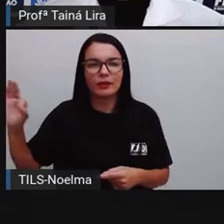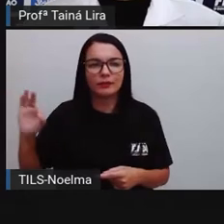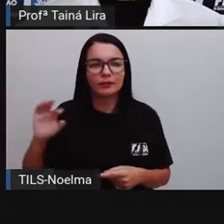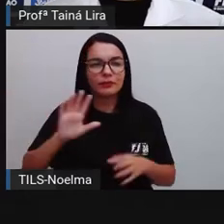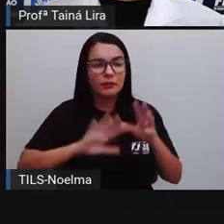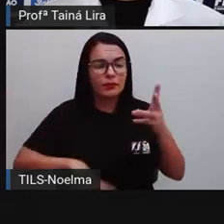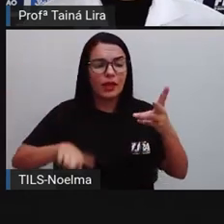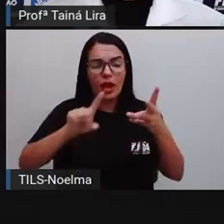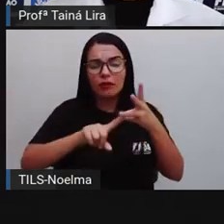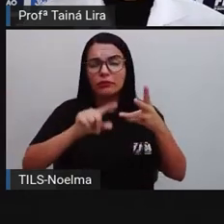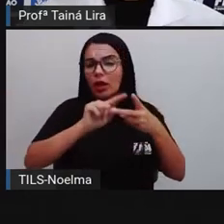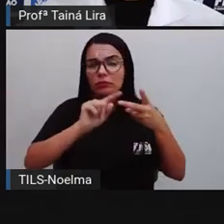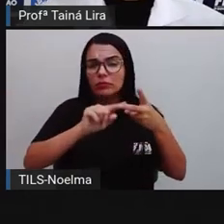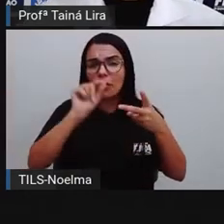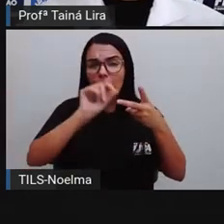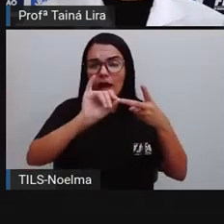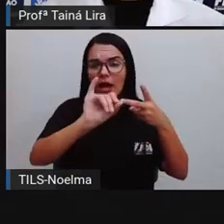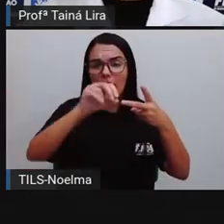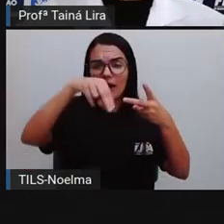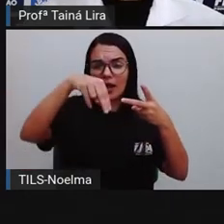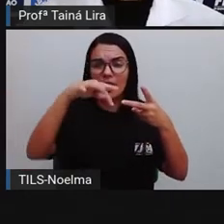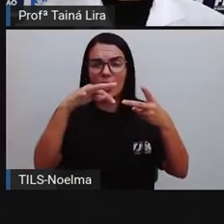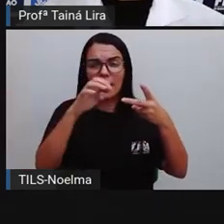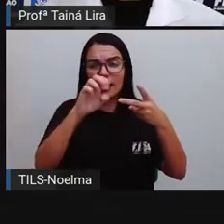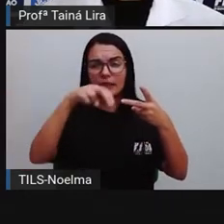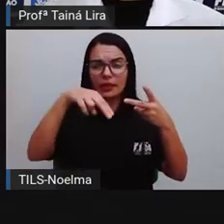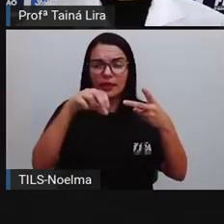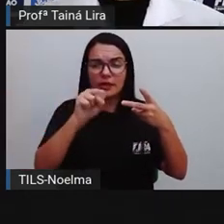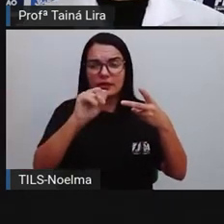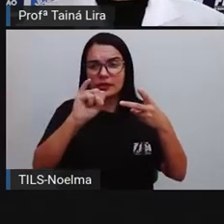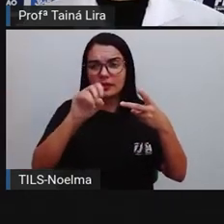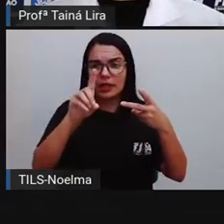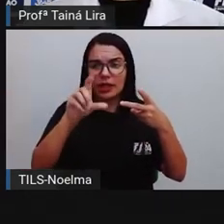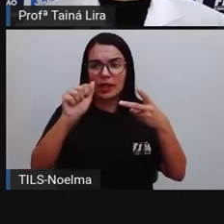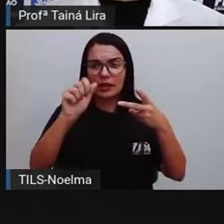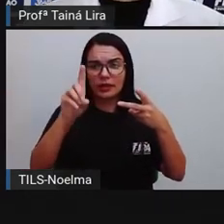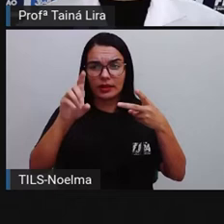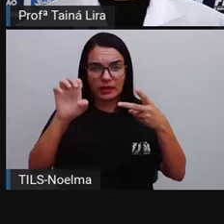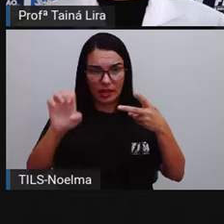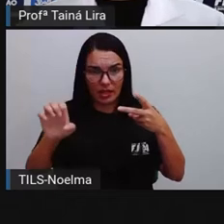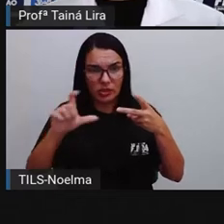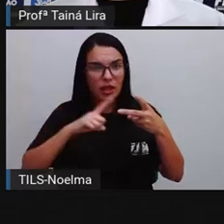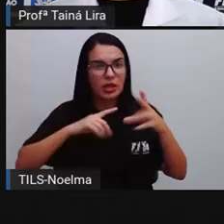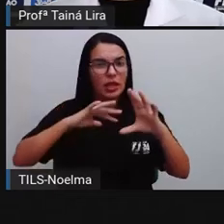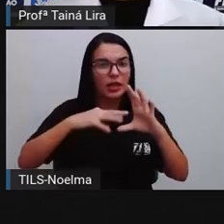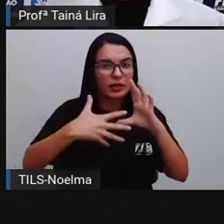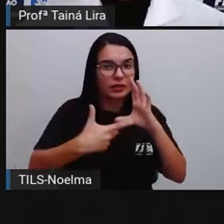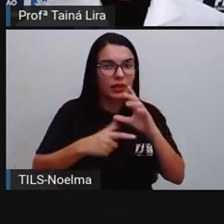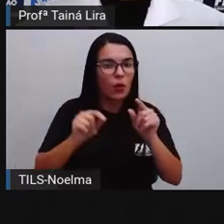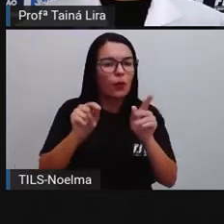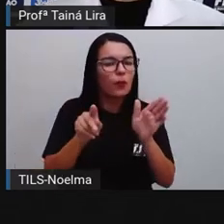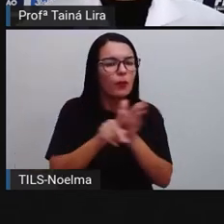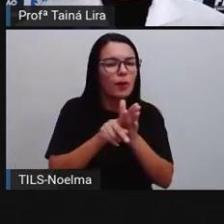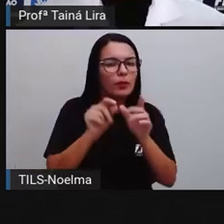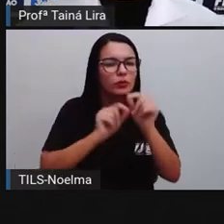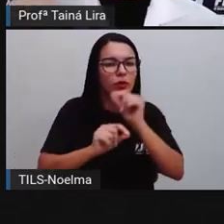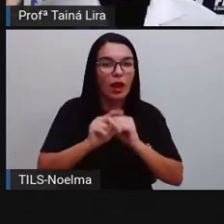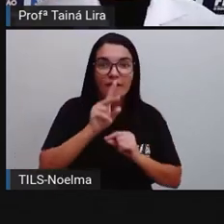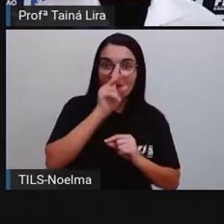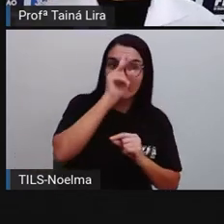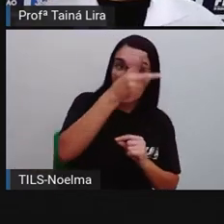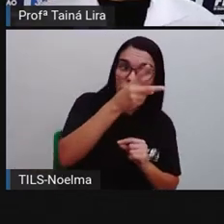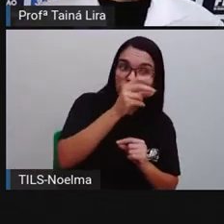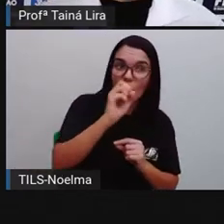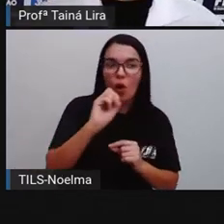A intensidade, que é a qualidade como o som vai se caracterizar ali, né? Como forte ou como fraco. Então, o